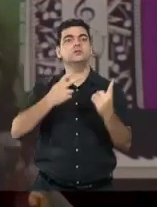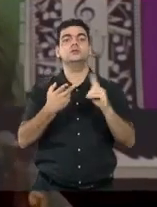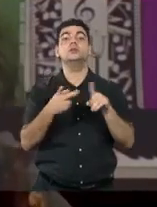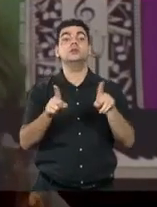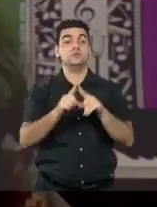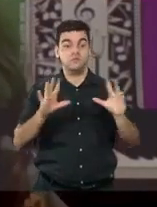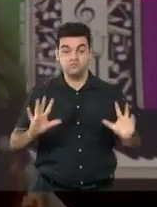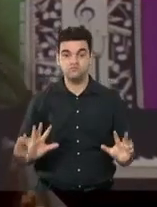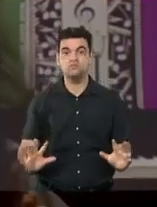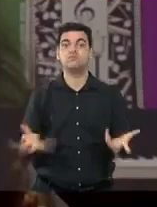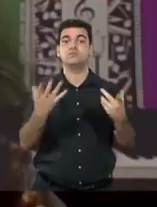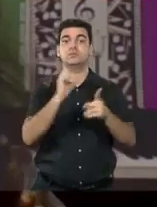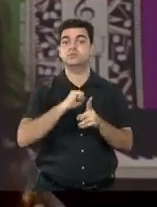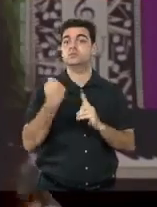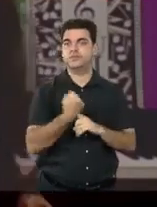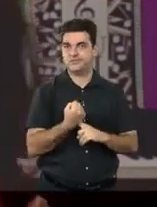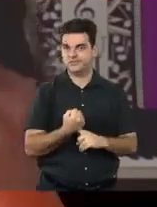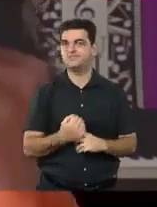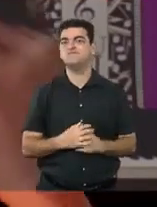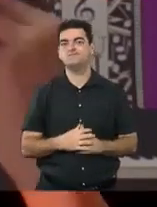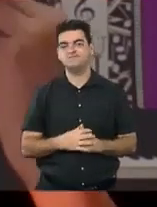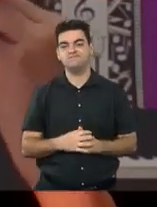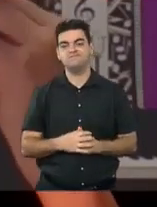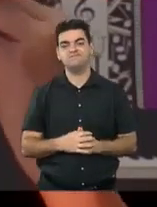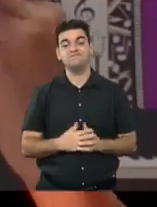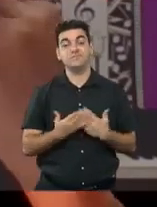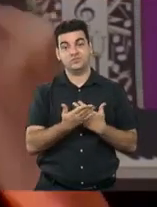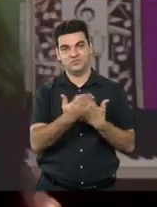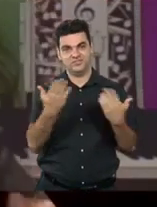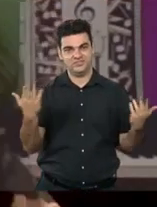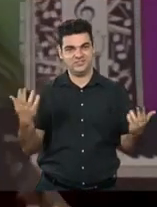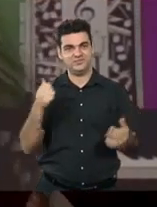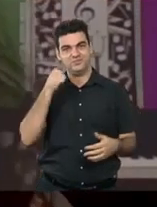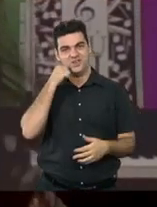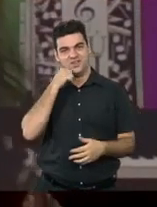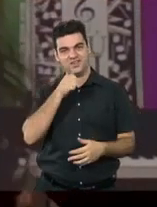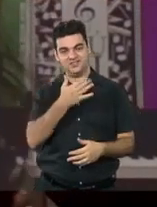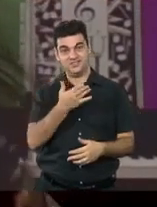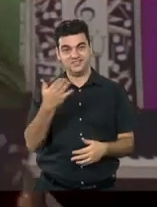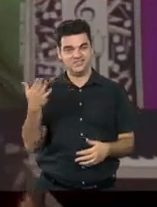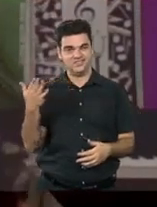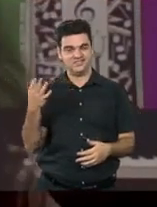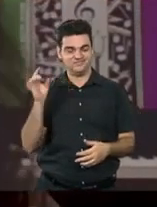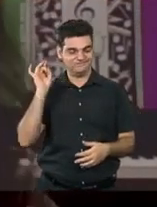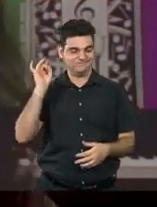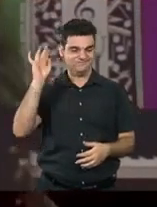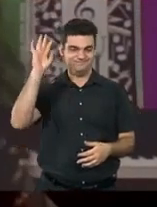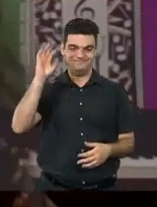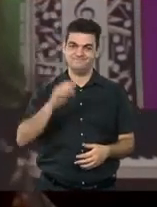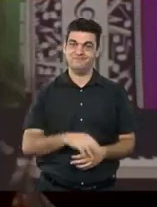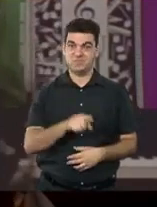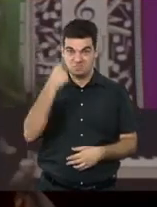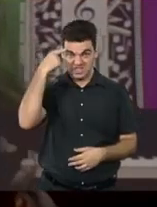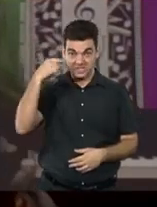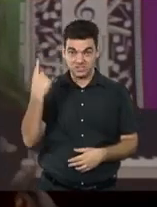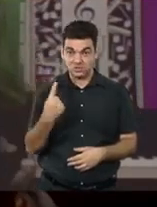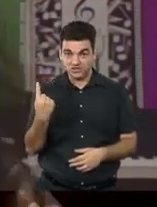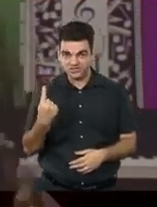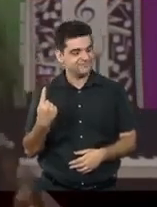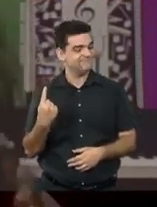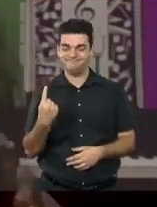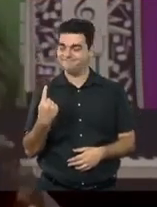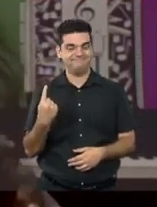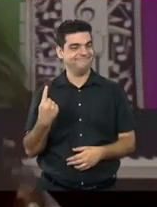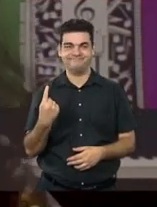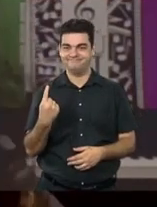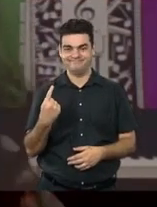civilizatório. Do nosso país. Mulheres, é importante que lembremos sempre que não estamos sós. É